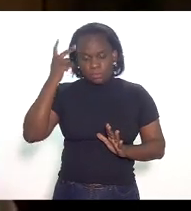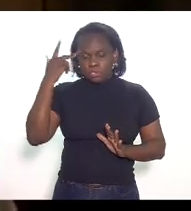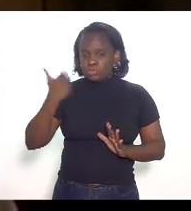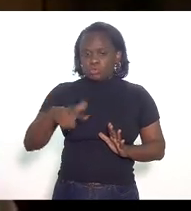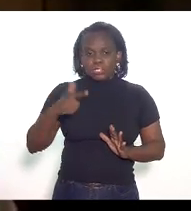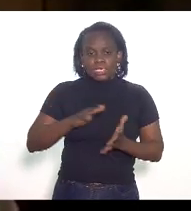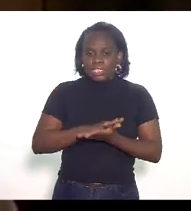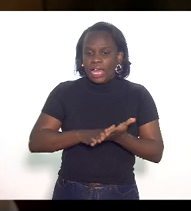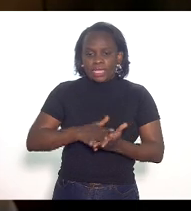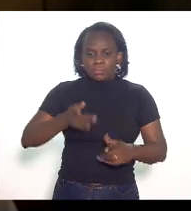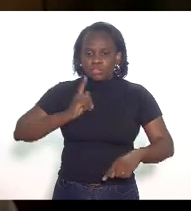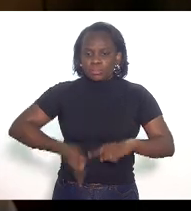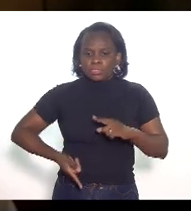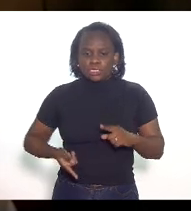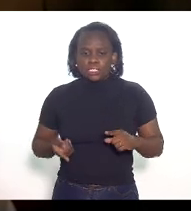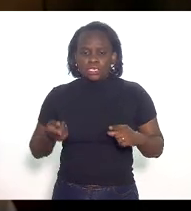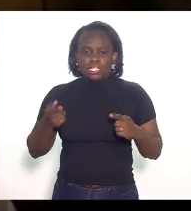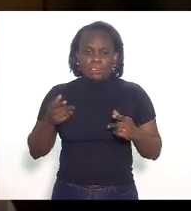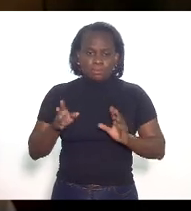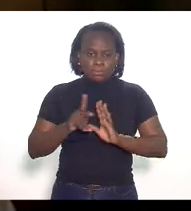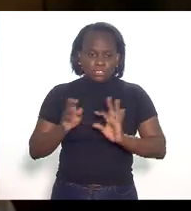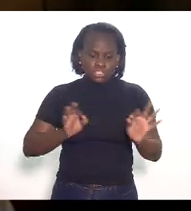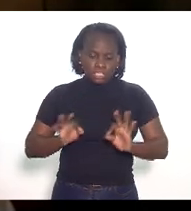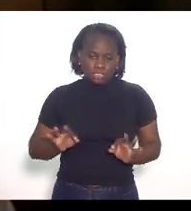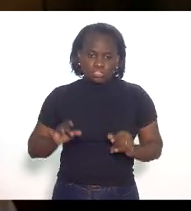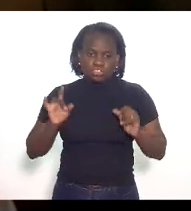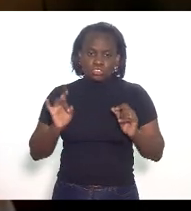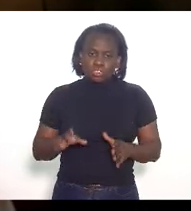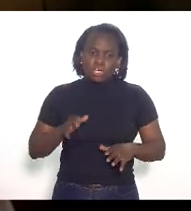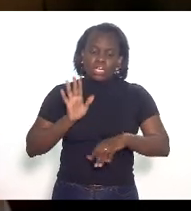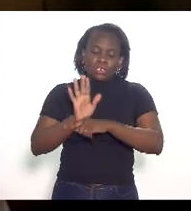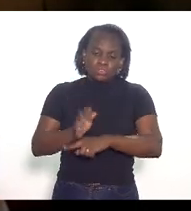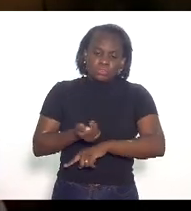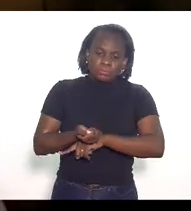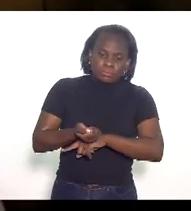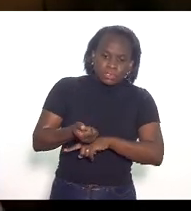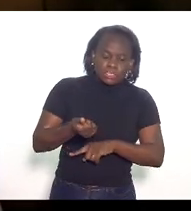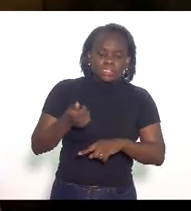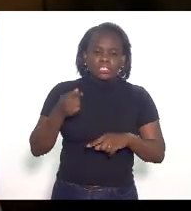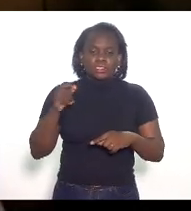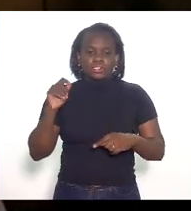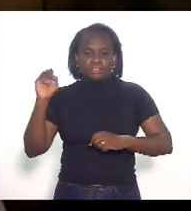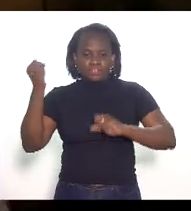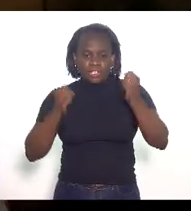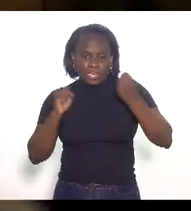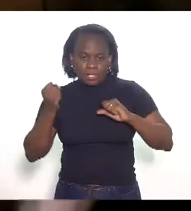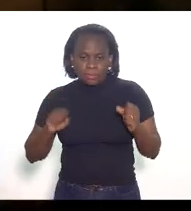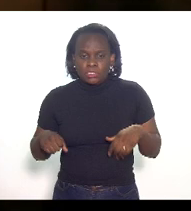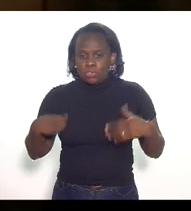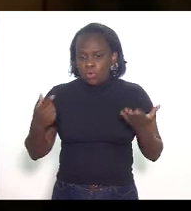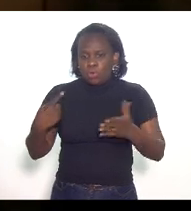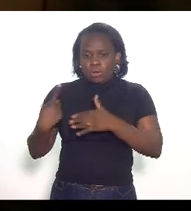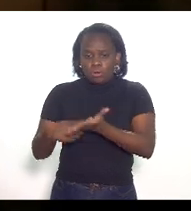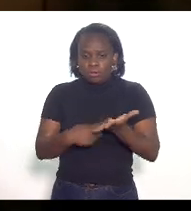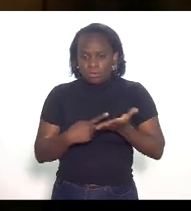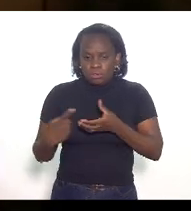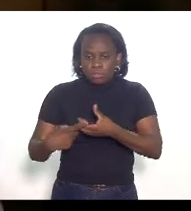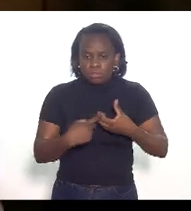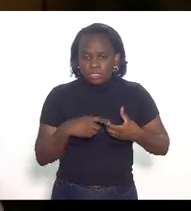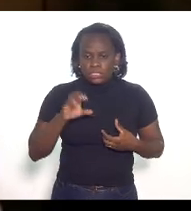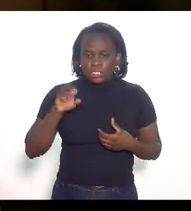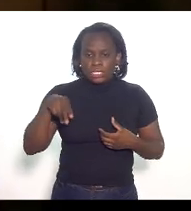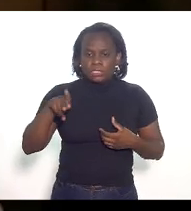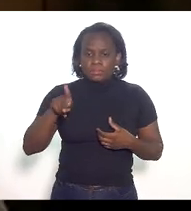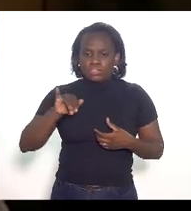nenhuma restrição à questão dos projetos apenas ao benefício para a usina ou consórcio ou CNPJ